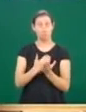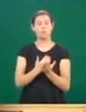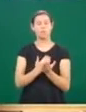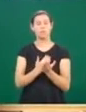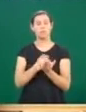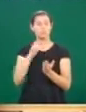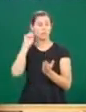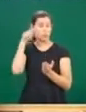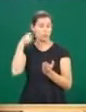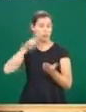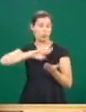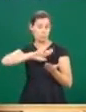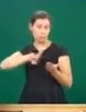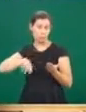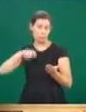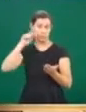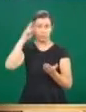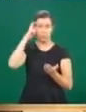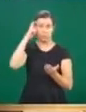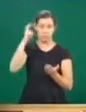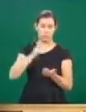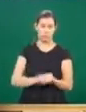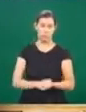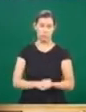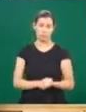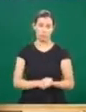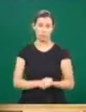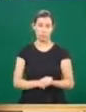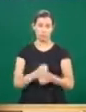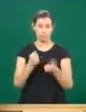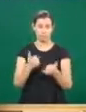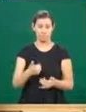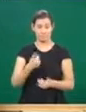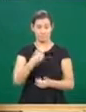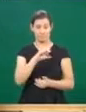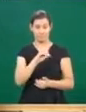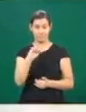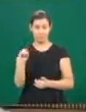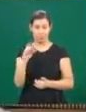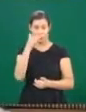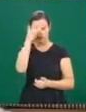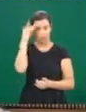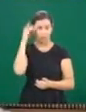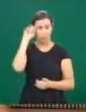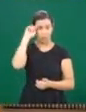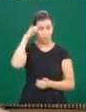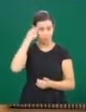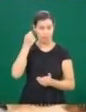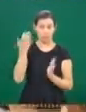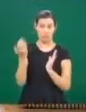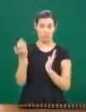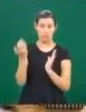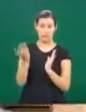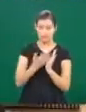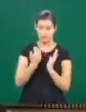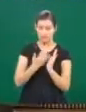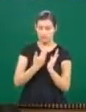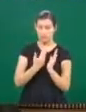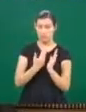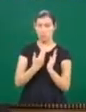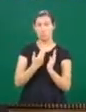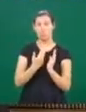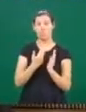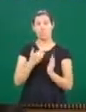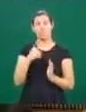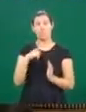aproximadamente 90 não fazem parte da história da literatura brasileira. Então a leitura fica sendo um privilégio de uma elite